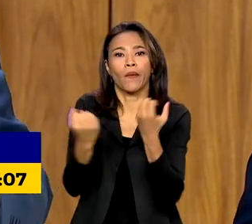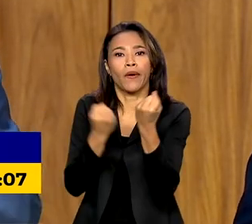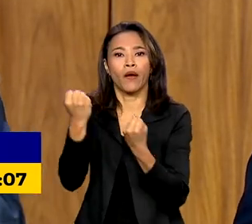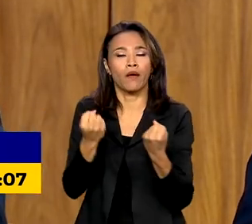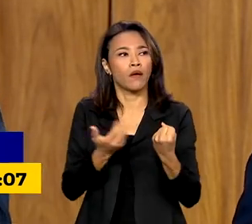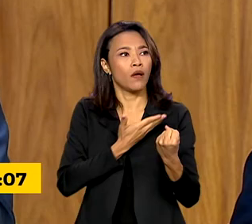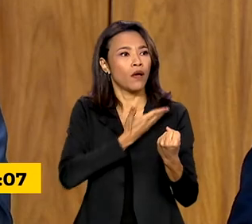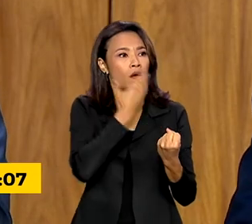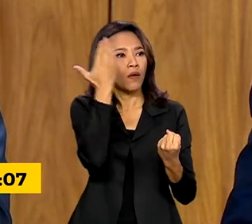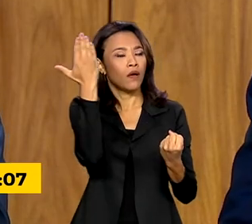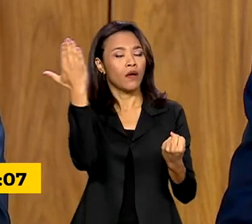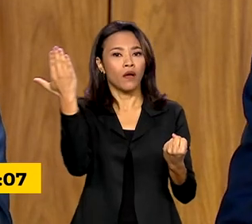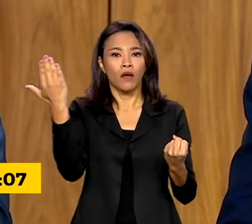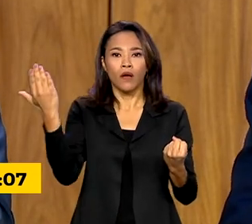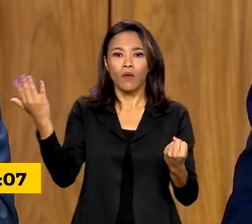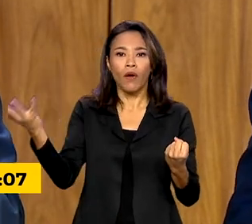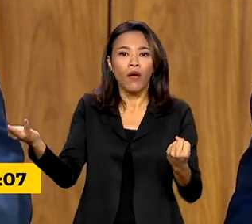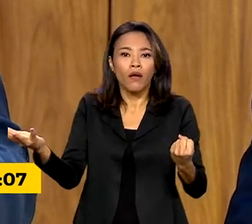ficasse ali a ver navios.